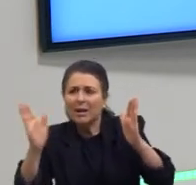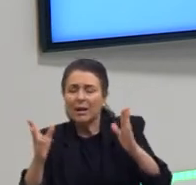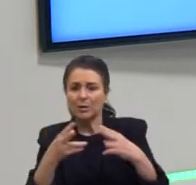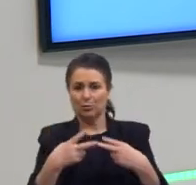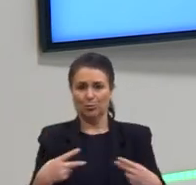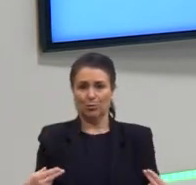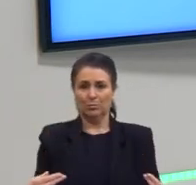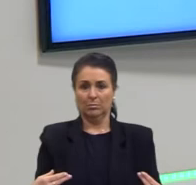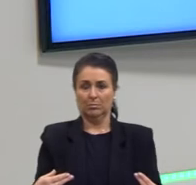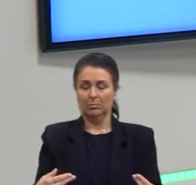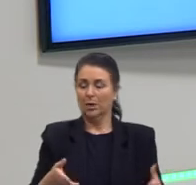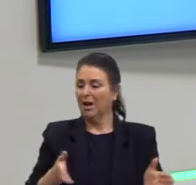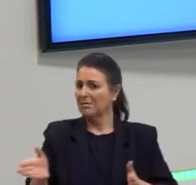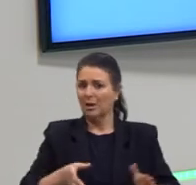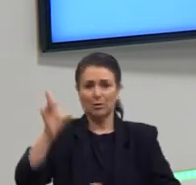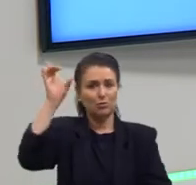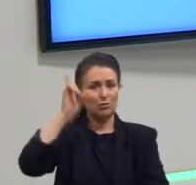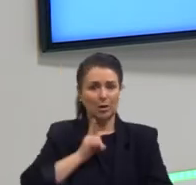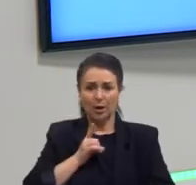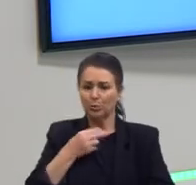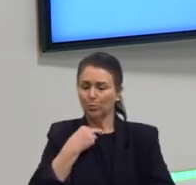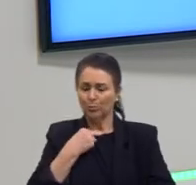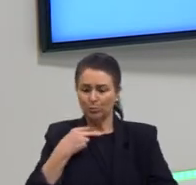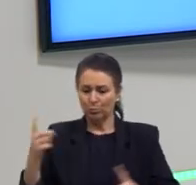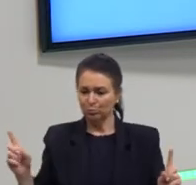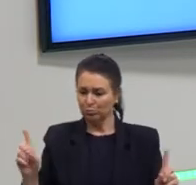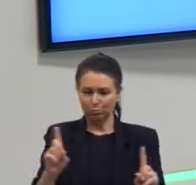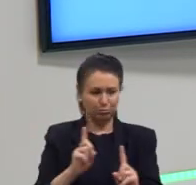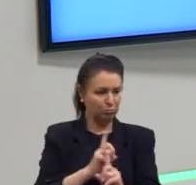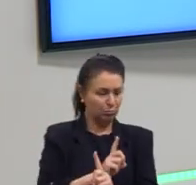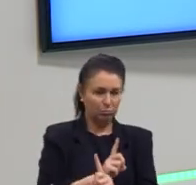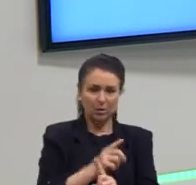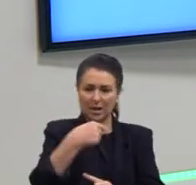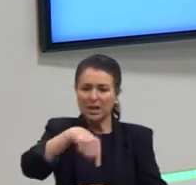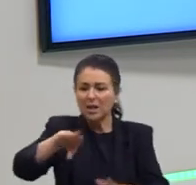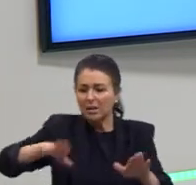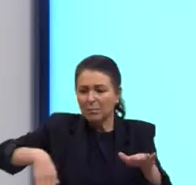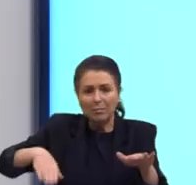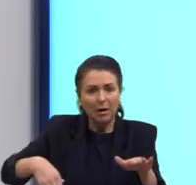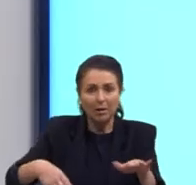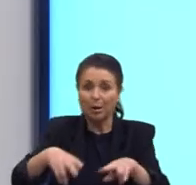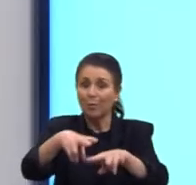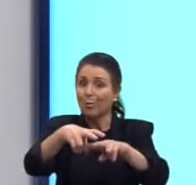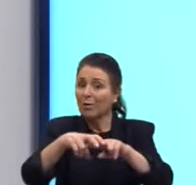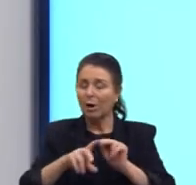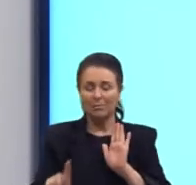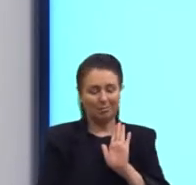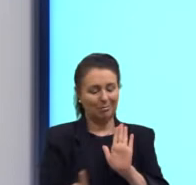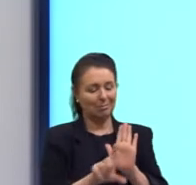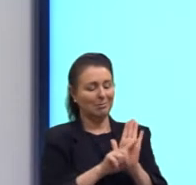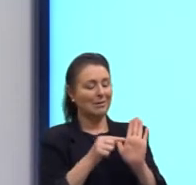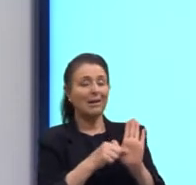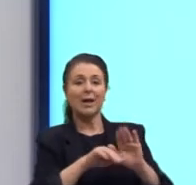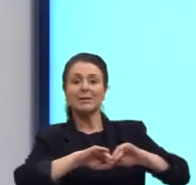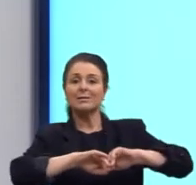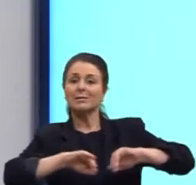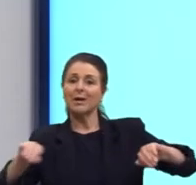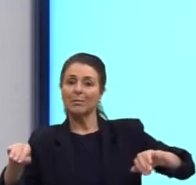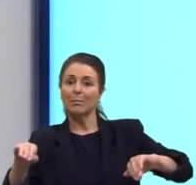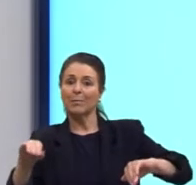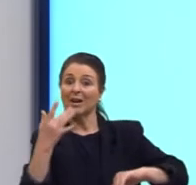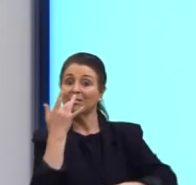direitos básicos, não podiam ir e vir, não podiam desfrutar uma praia. Tudo isso por causa dessas leis de segregação racial.